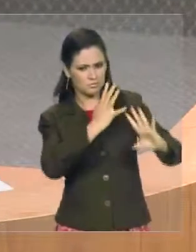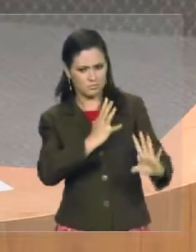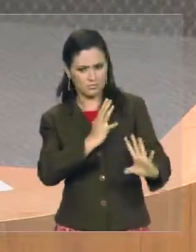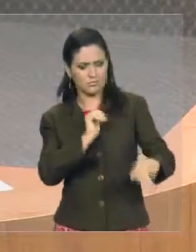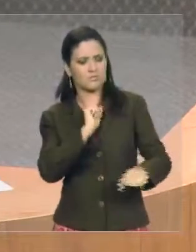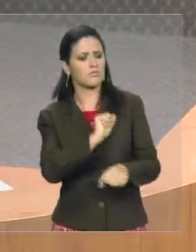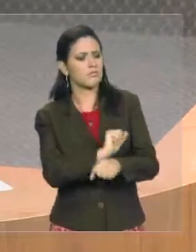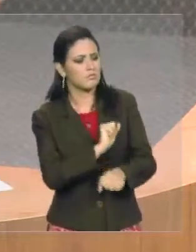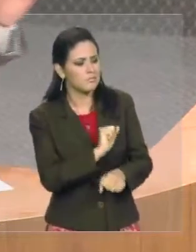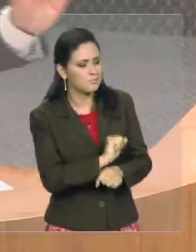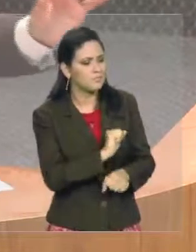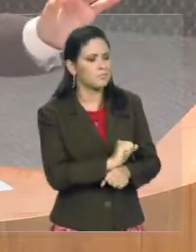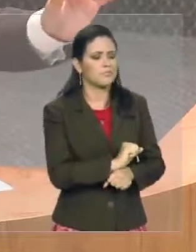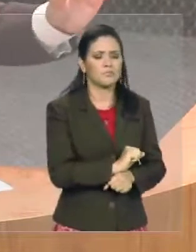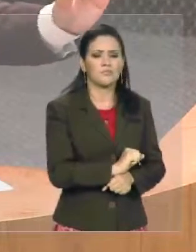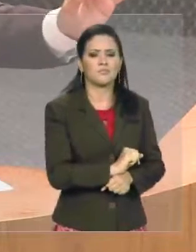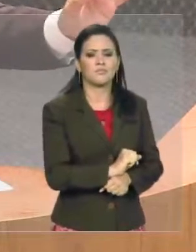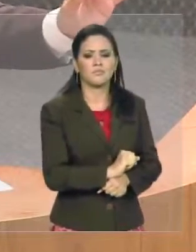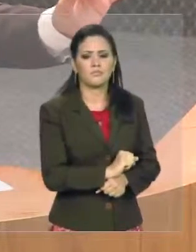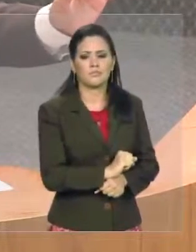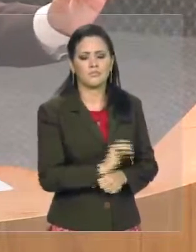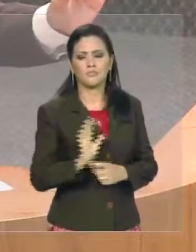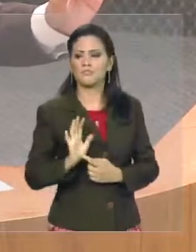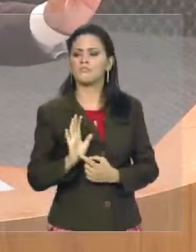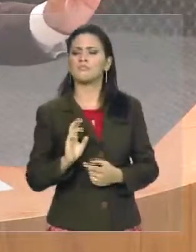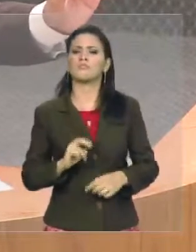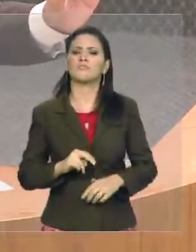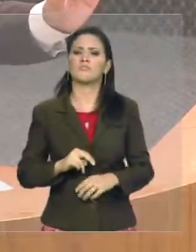calçada, me apresentei para todos.